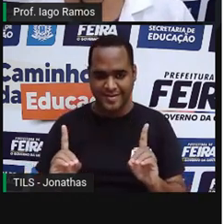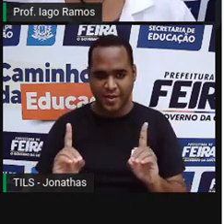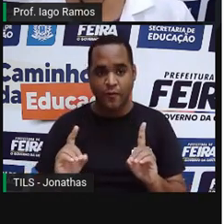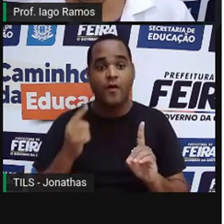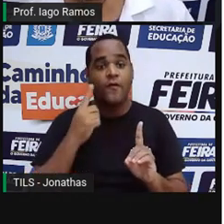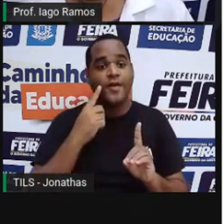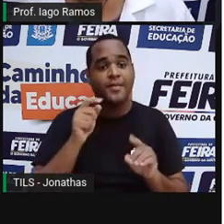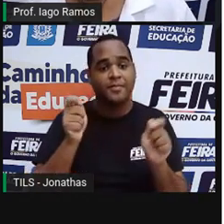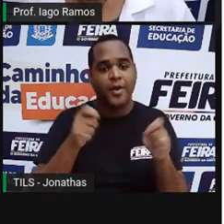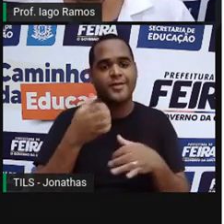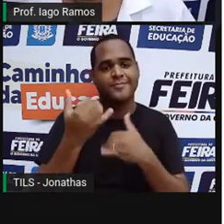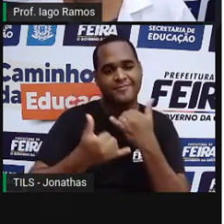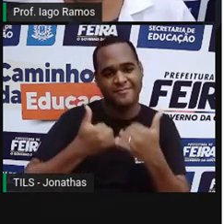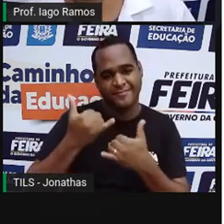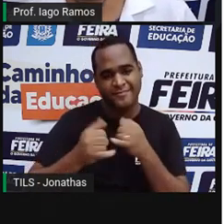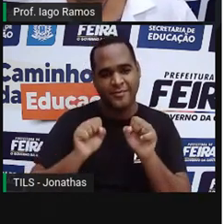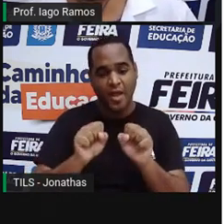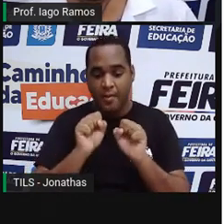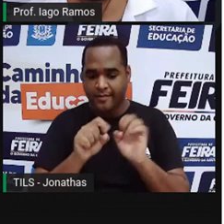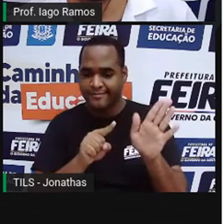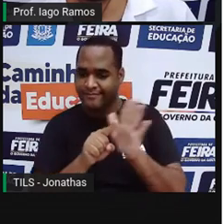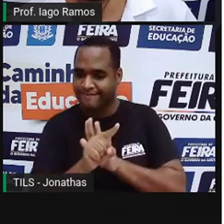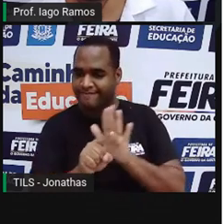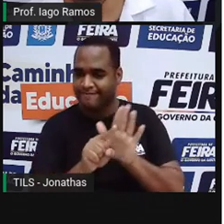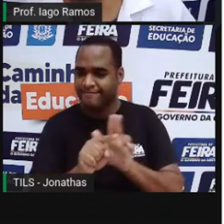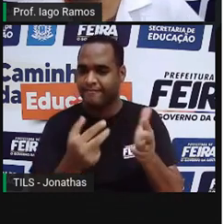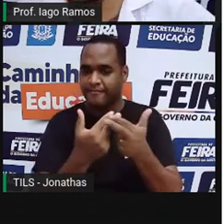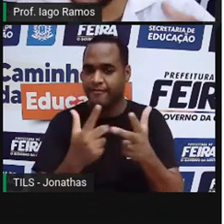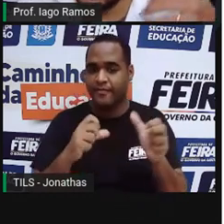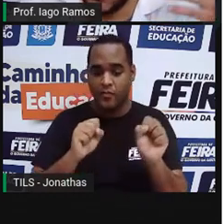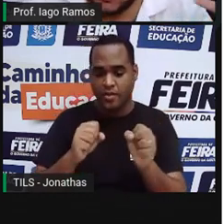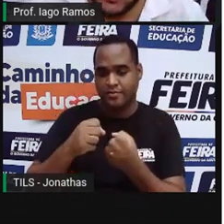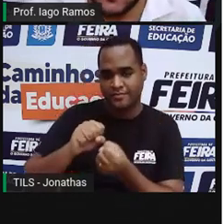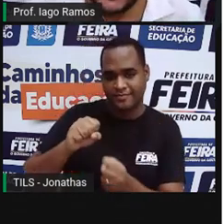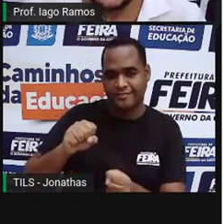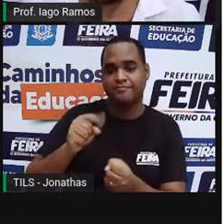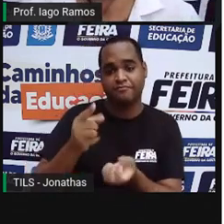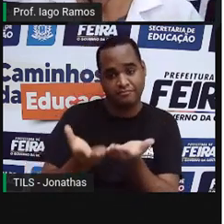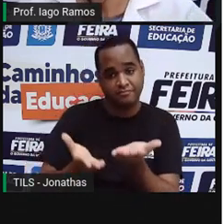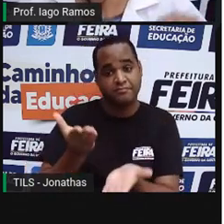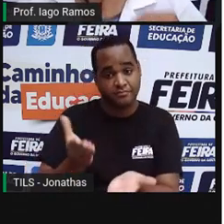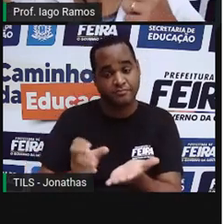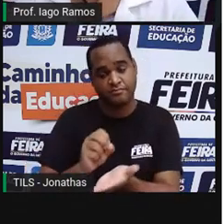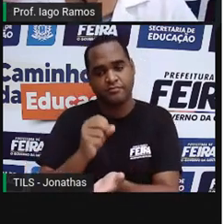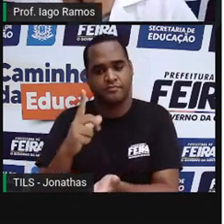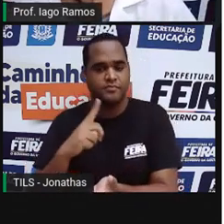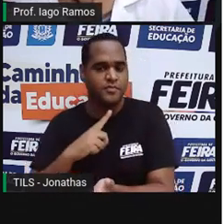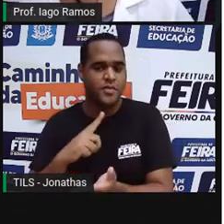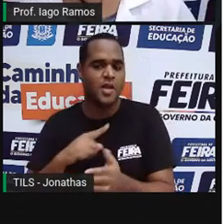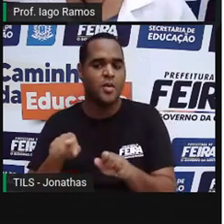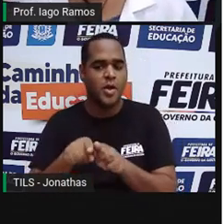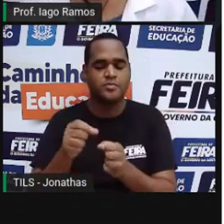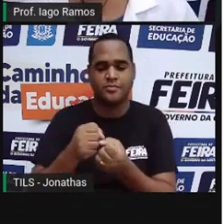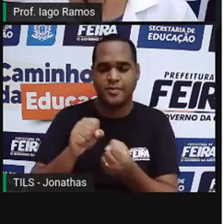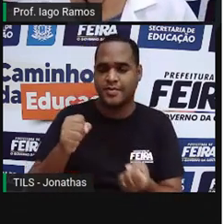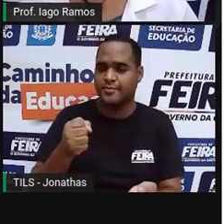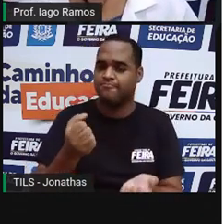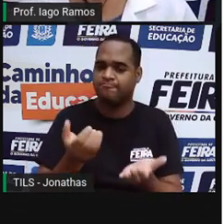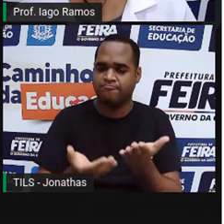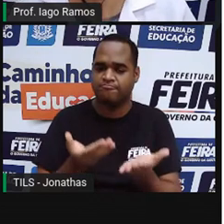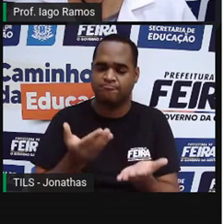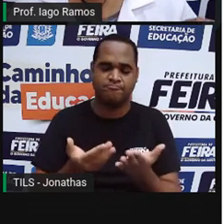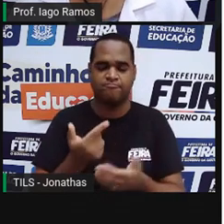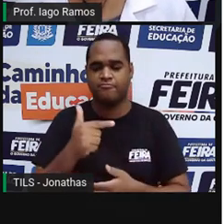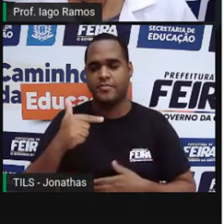brincar com perguntinhas que vão envolver grandezas proporcionais e grandezas não proporcionais,